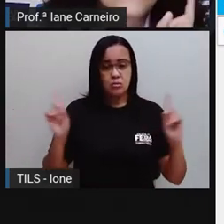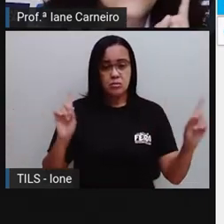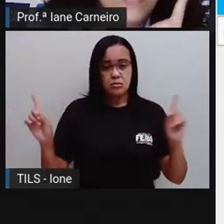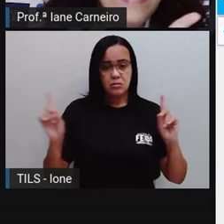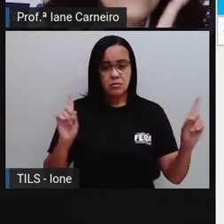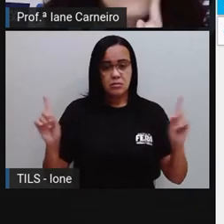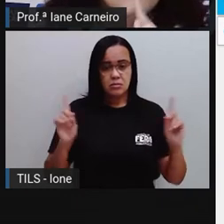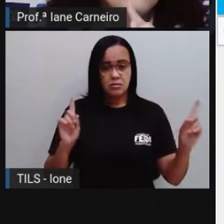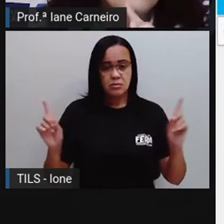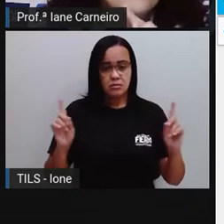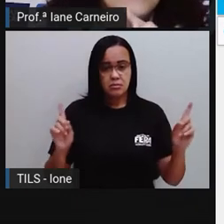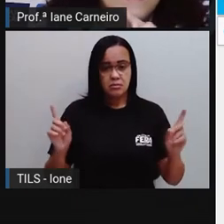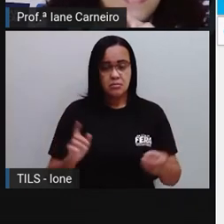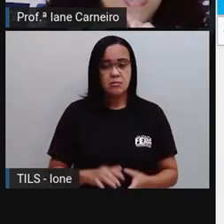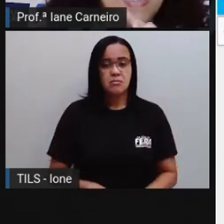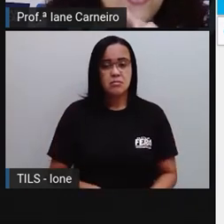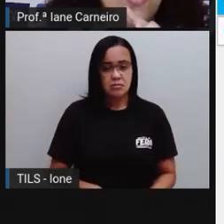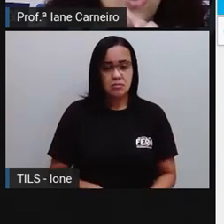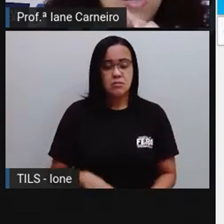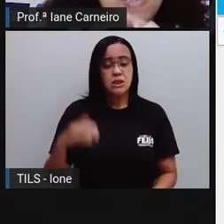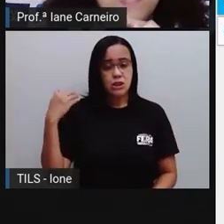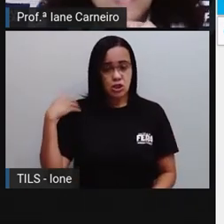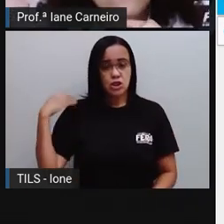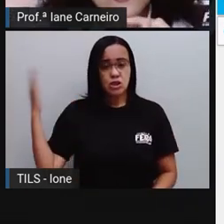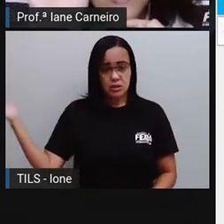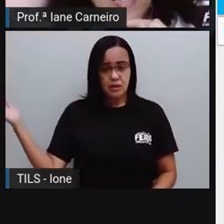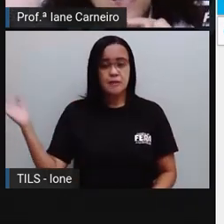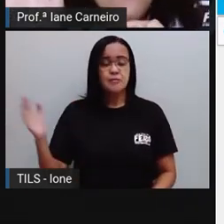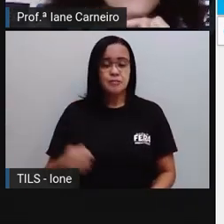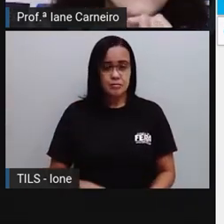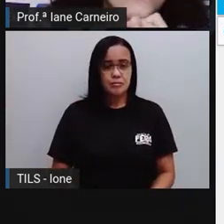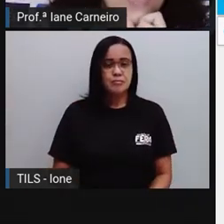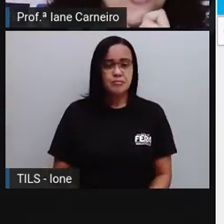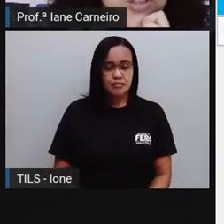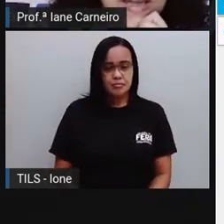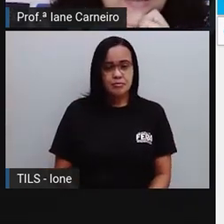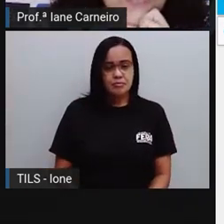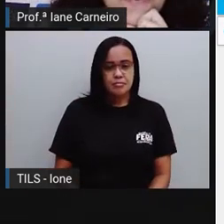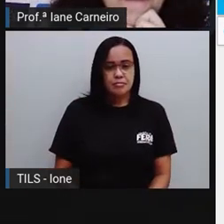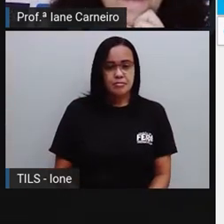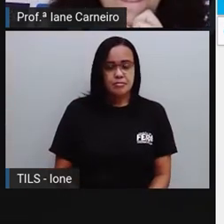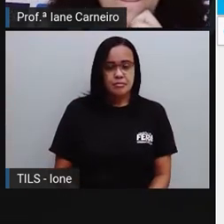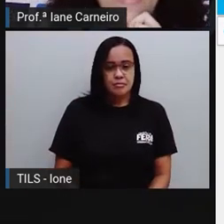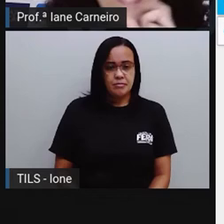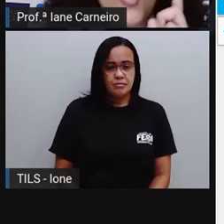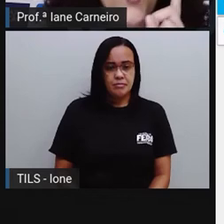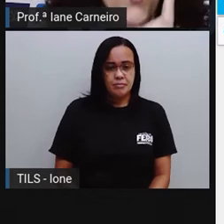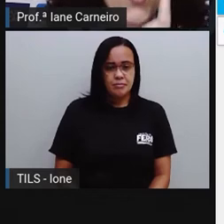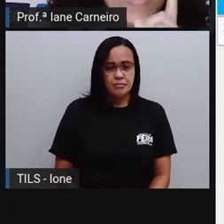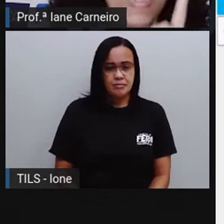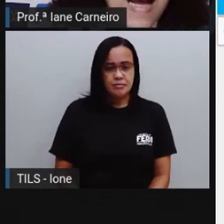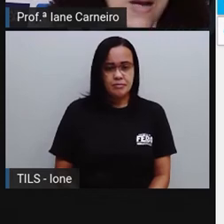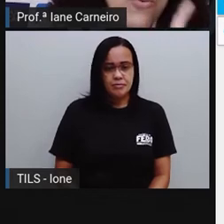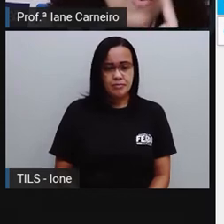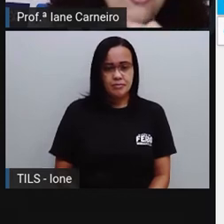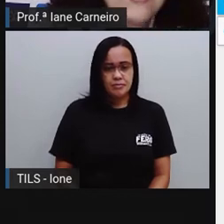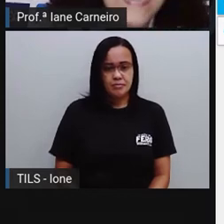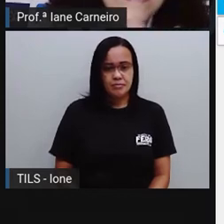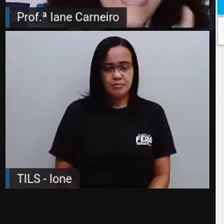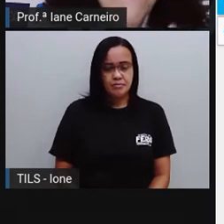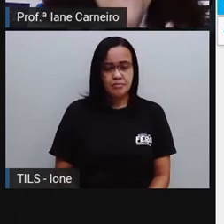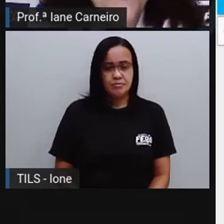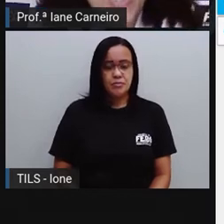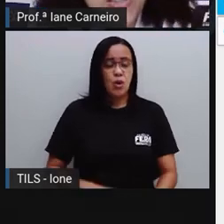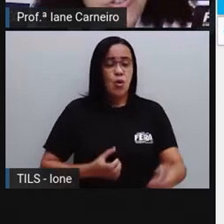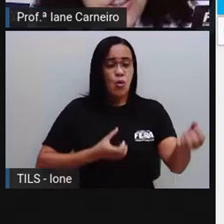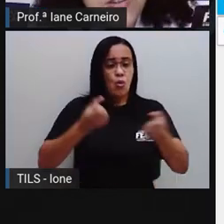Do lado direito, ó. Esse lado de cá vai ser o lado direito. O carro está